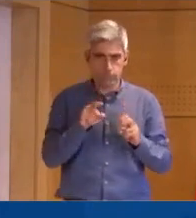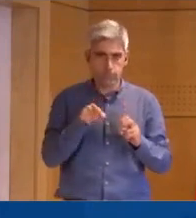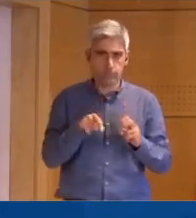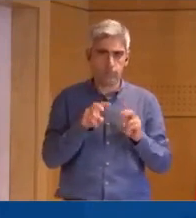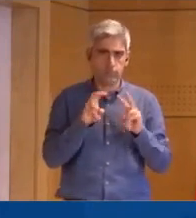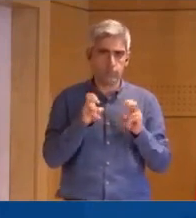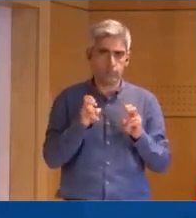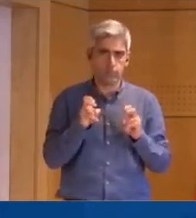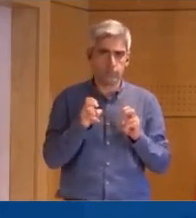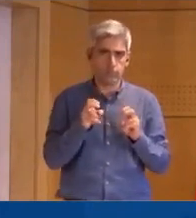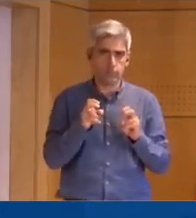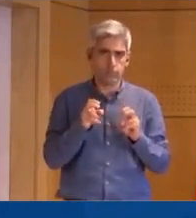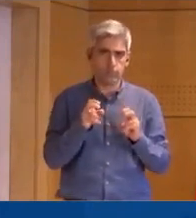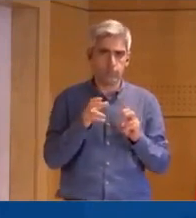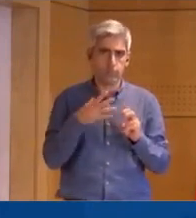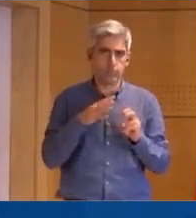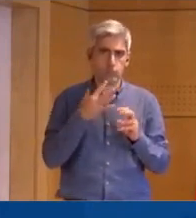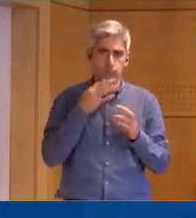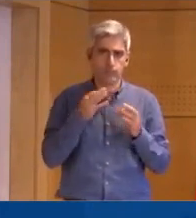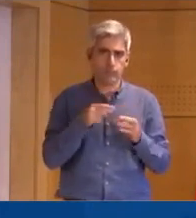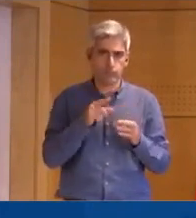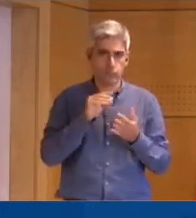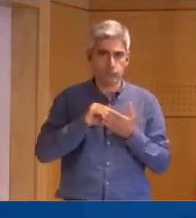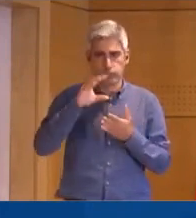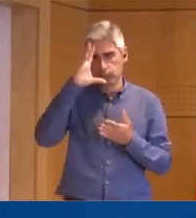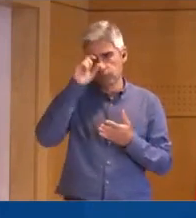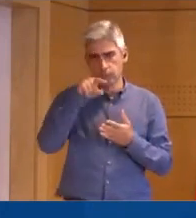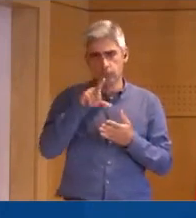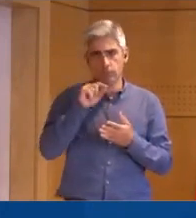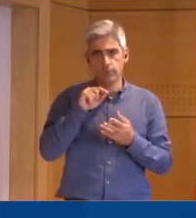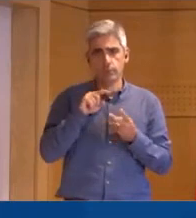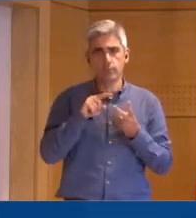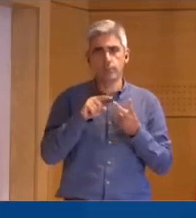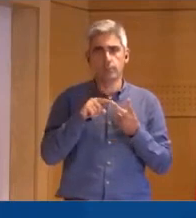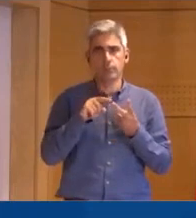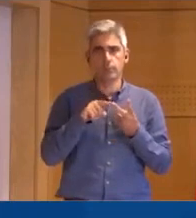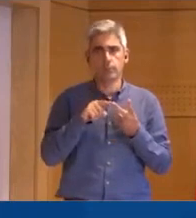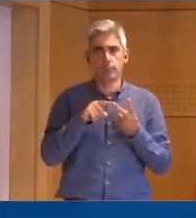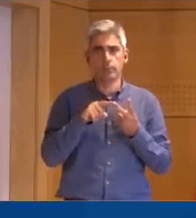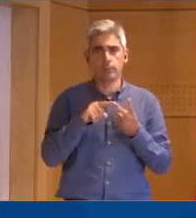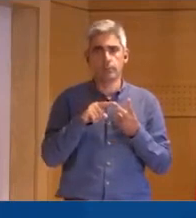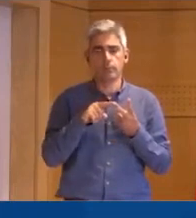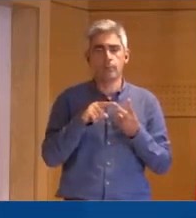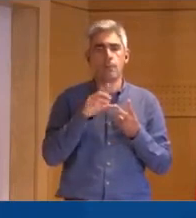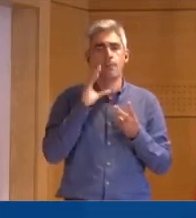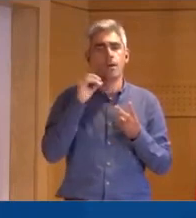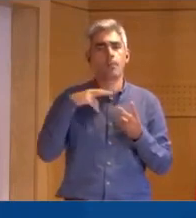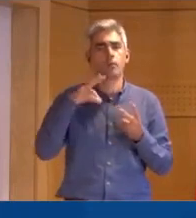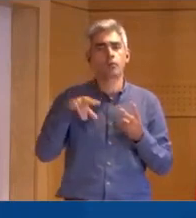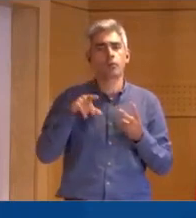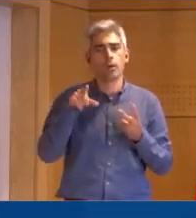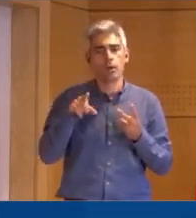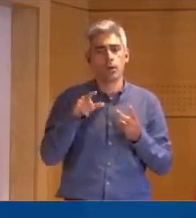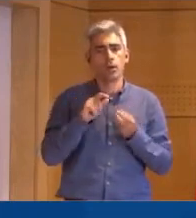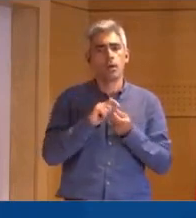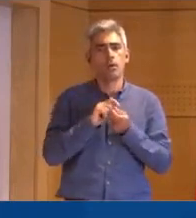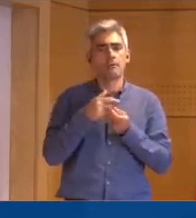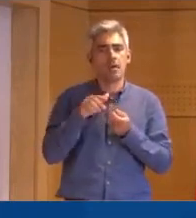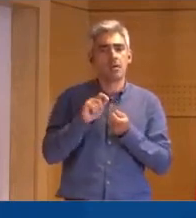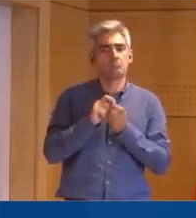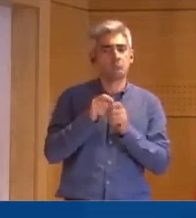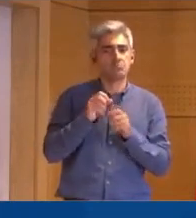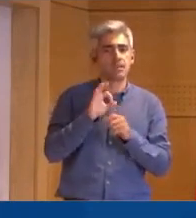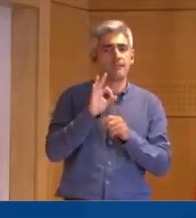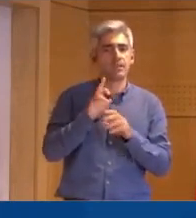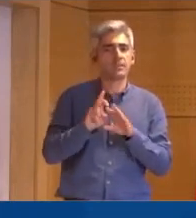este tema. Queria só confirmar com o Sr. Secretário de Estado e também, já agora, o Banco de Portugal revê em alta a